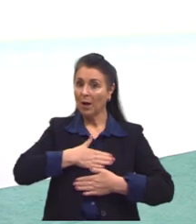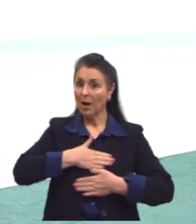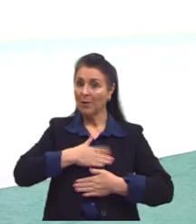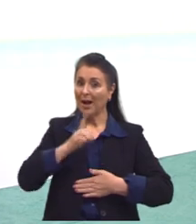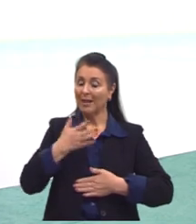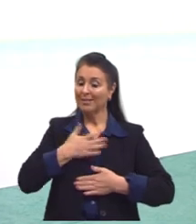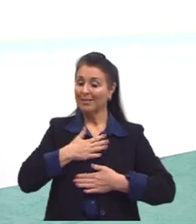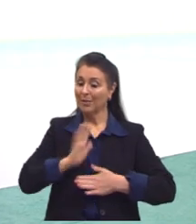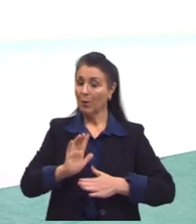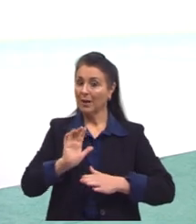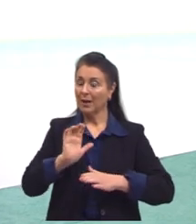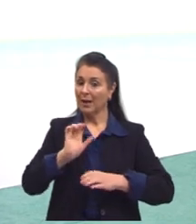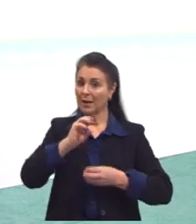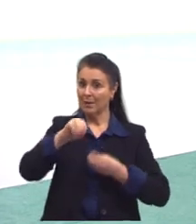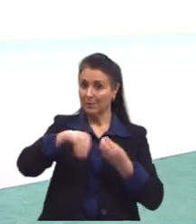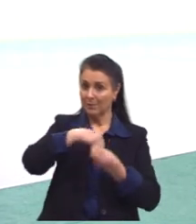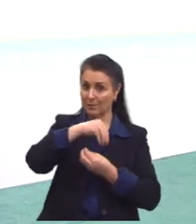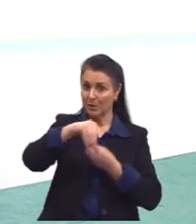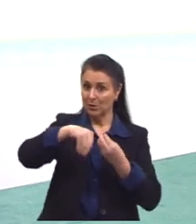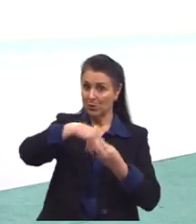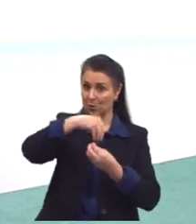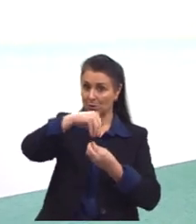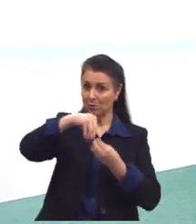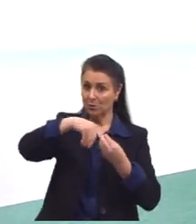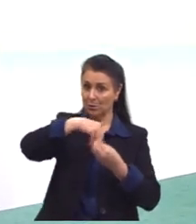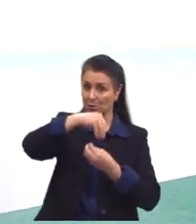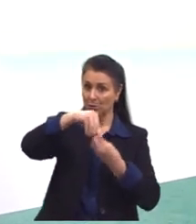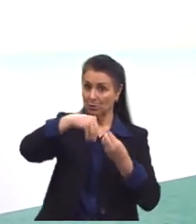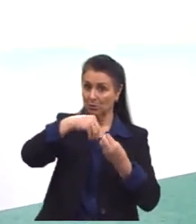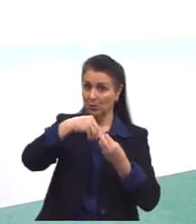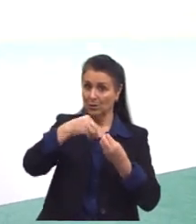aconteça. A gente quer que seja visível.